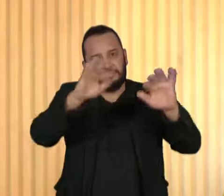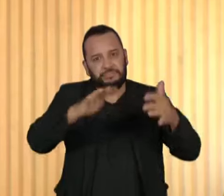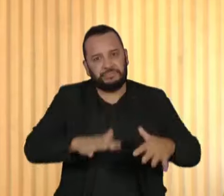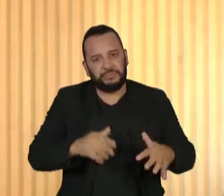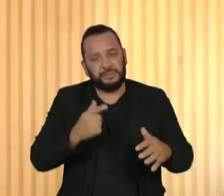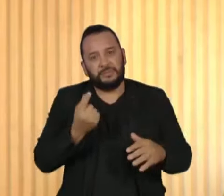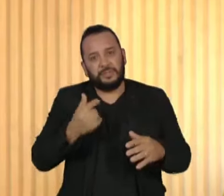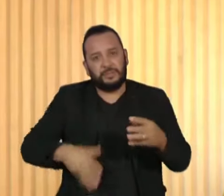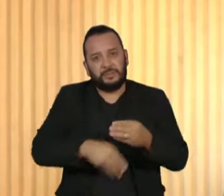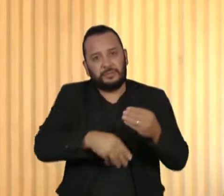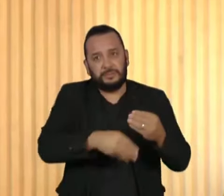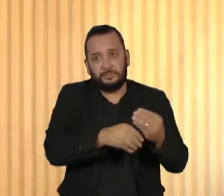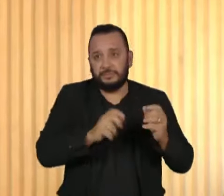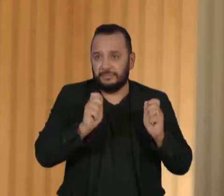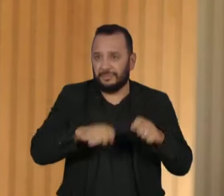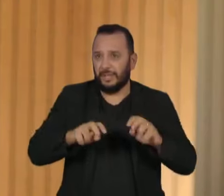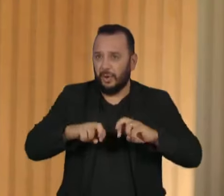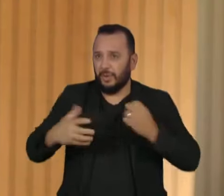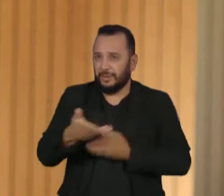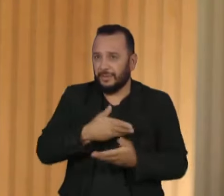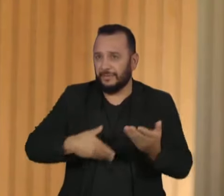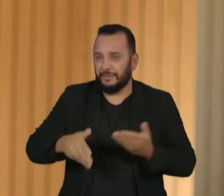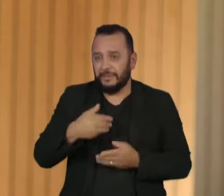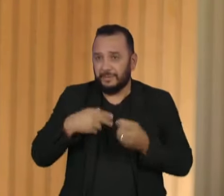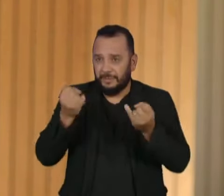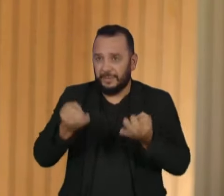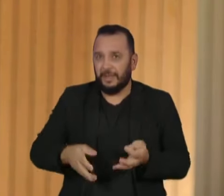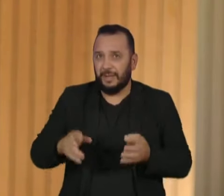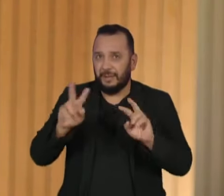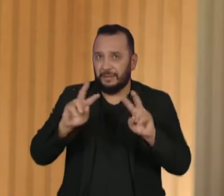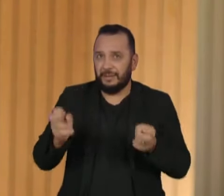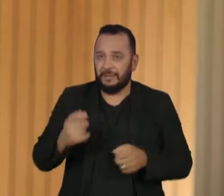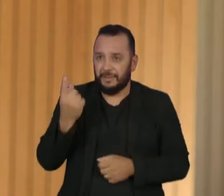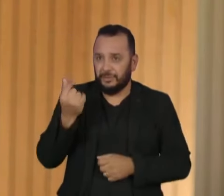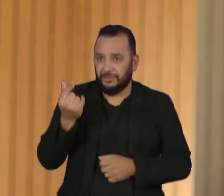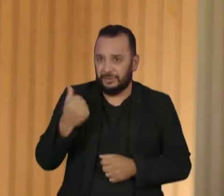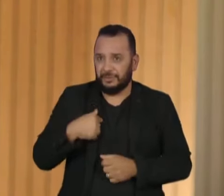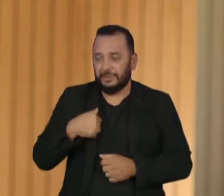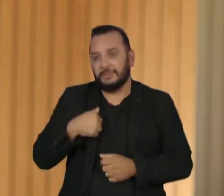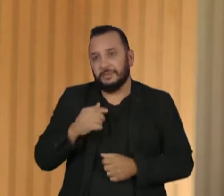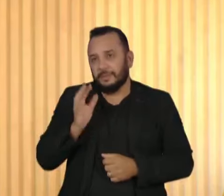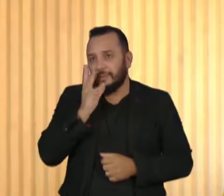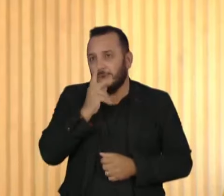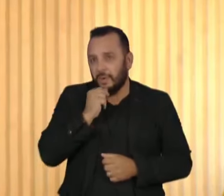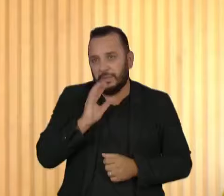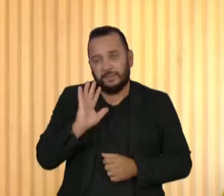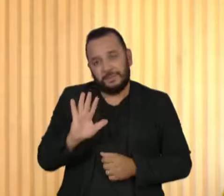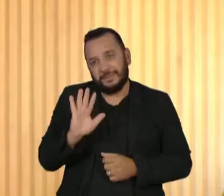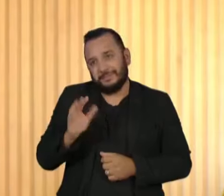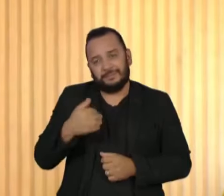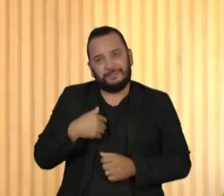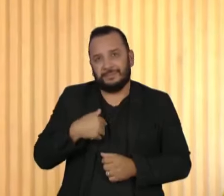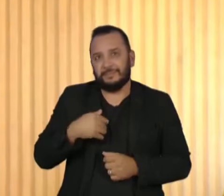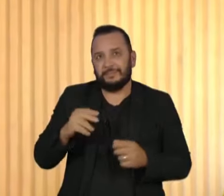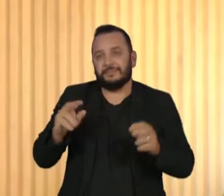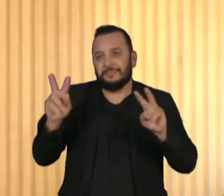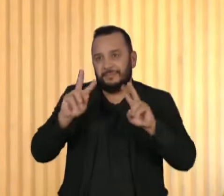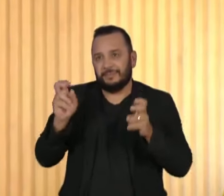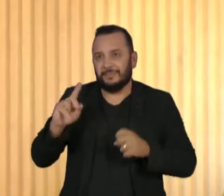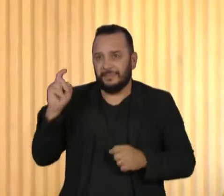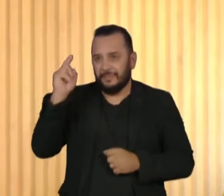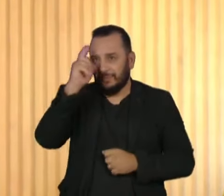nós poderíamos usar um roda-viva inteiro para poder falar sobre o tema fiscal. Porque ele é complexo, não, vou buscar seu objetivo, mas é porque o tema é